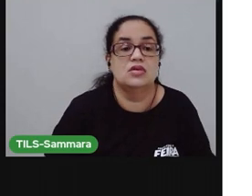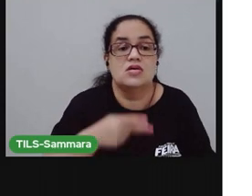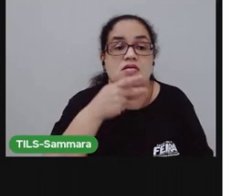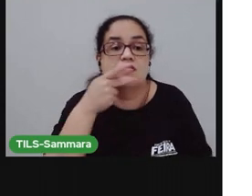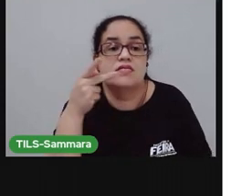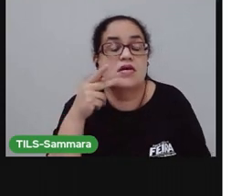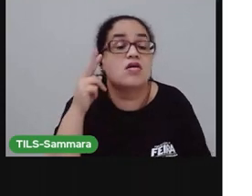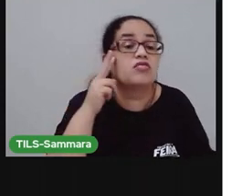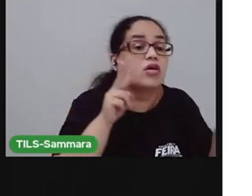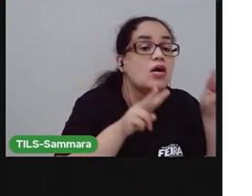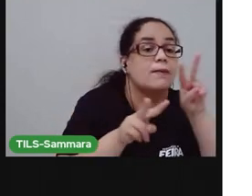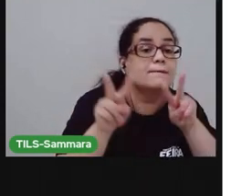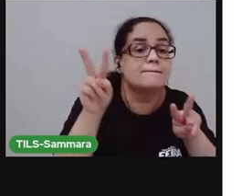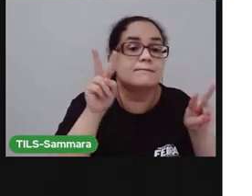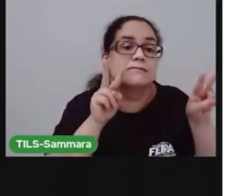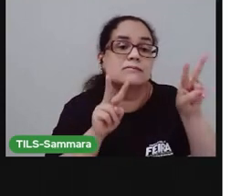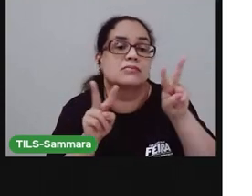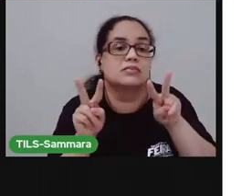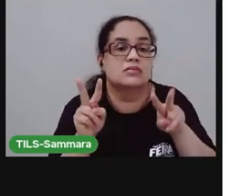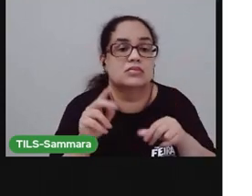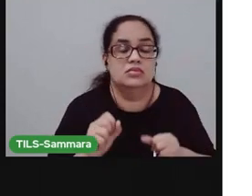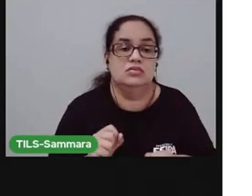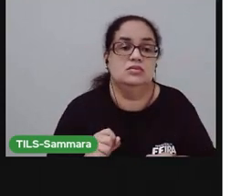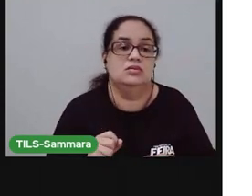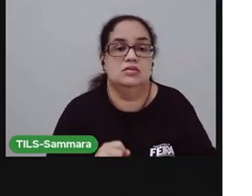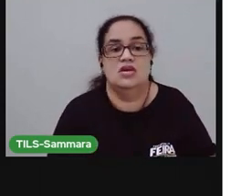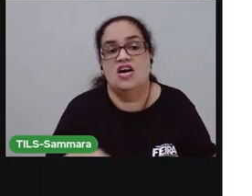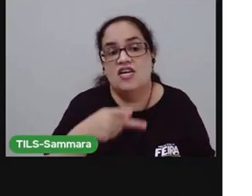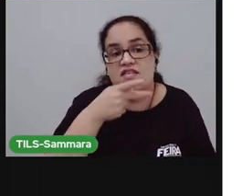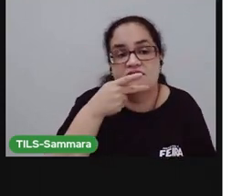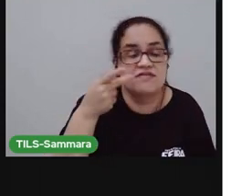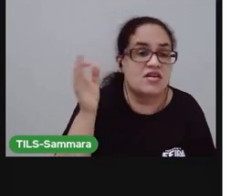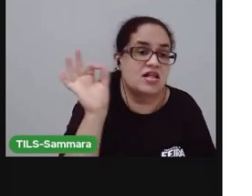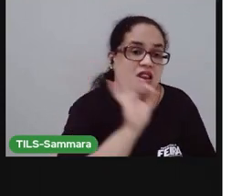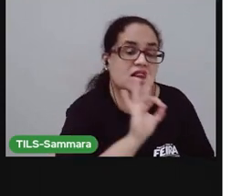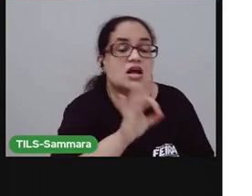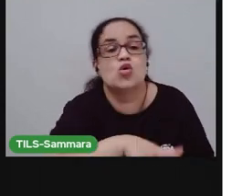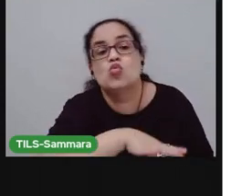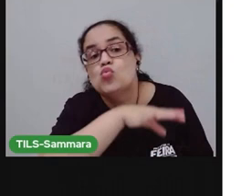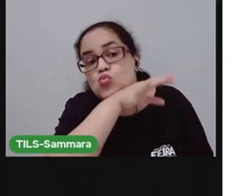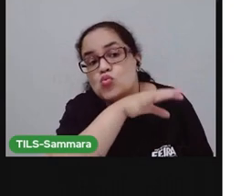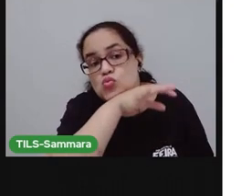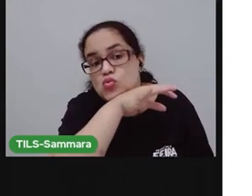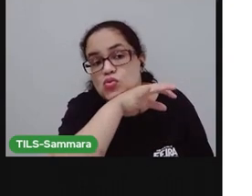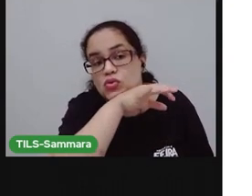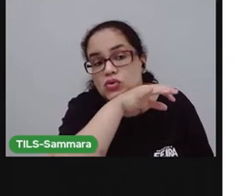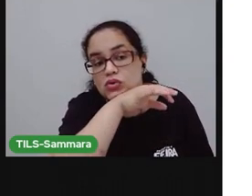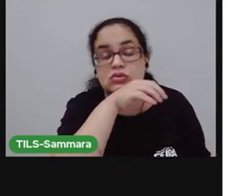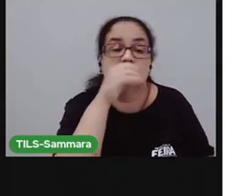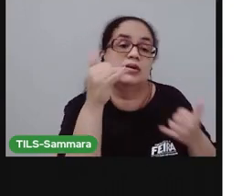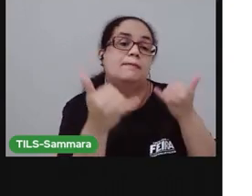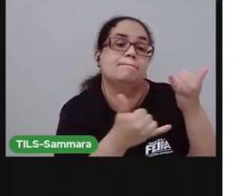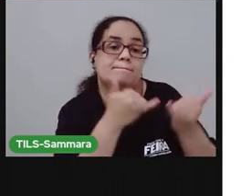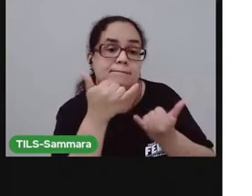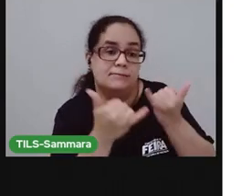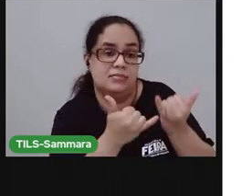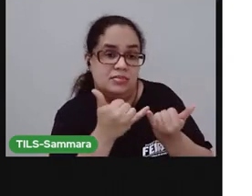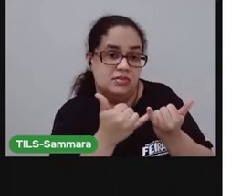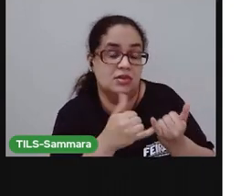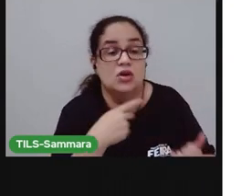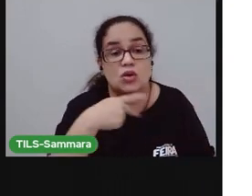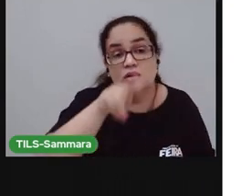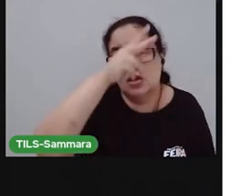vocês observarem. Como é se faz a mímica? Não vou fazer de um animal, porque senão vai estragar a brincadeira quando você for fazer com outra